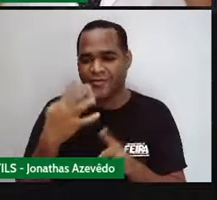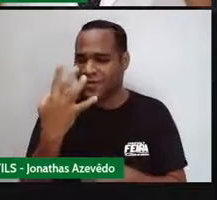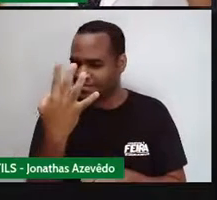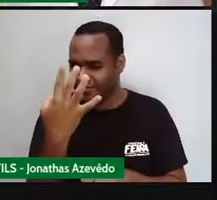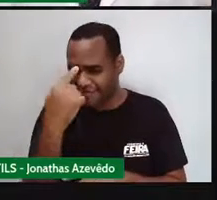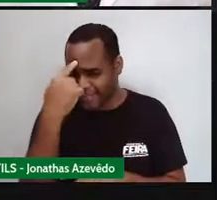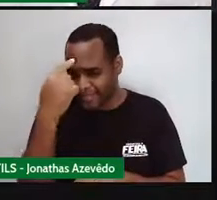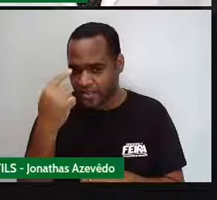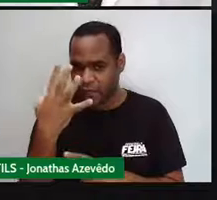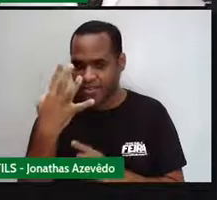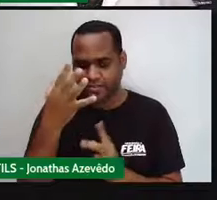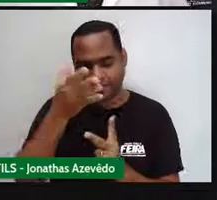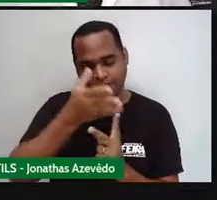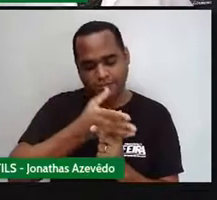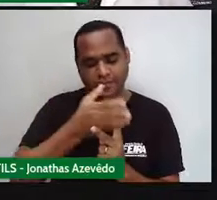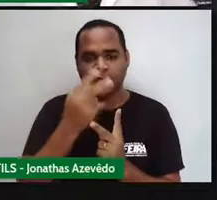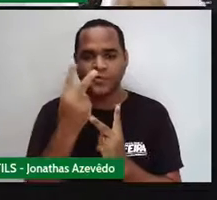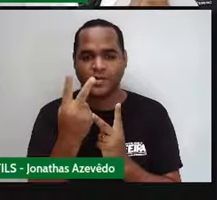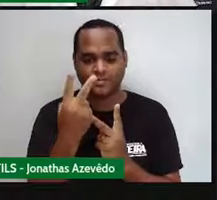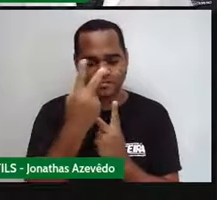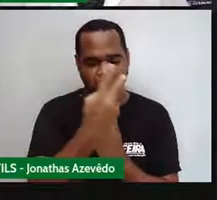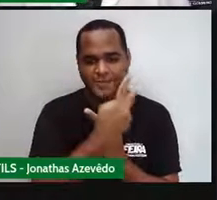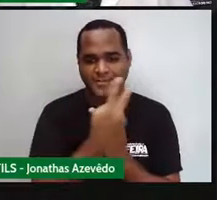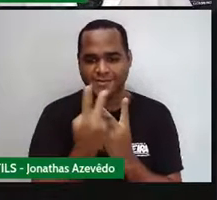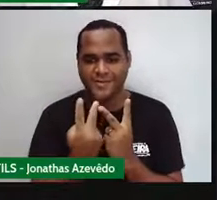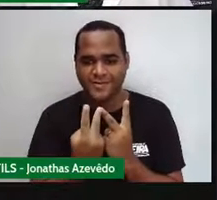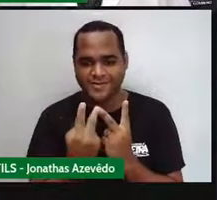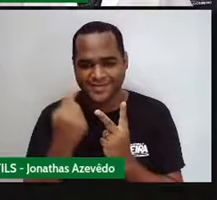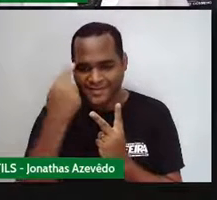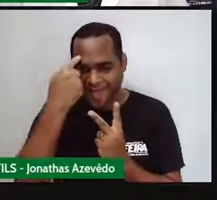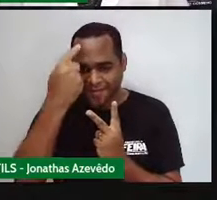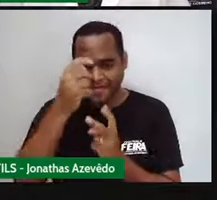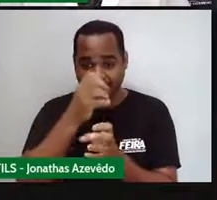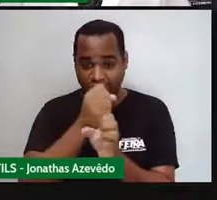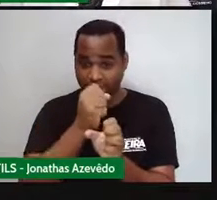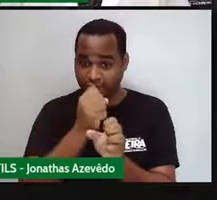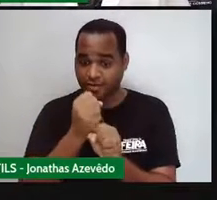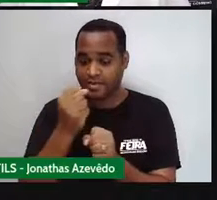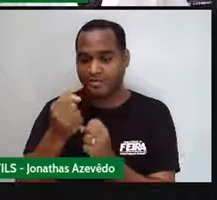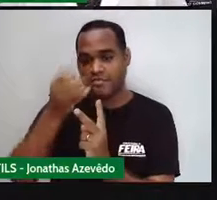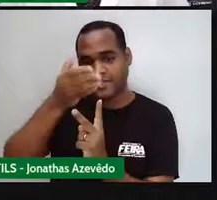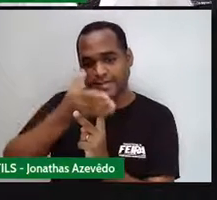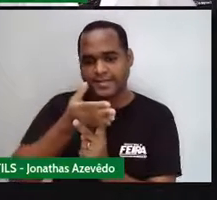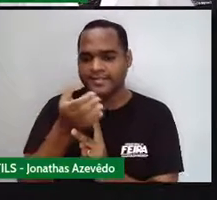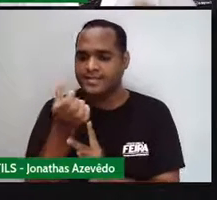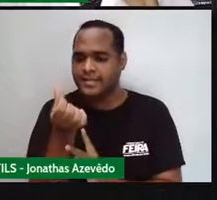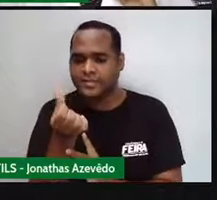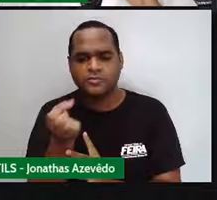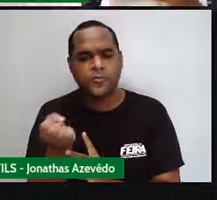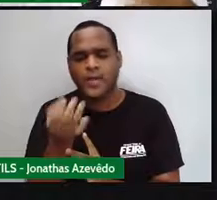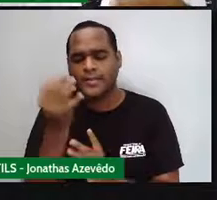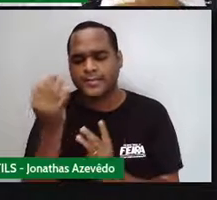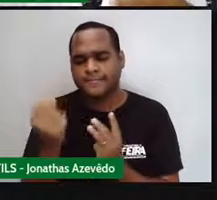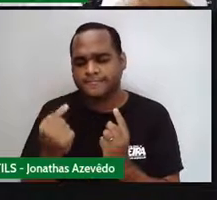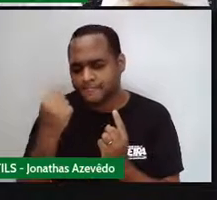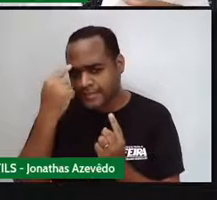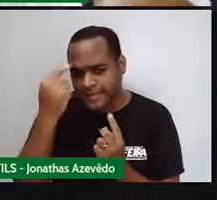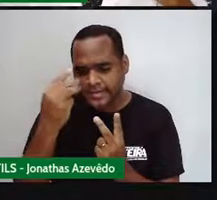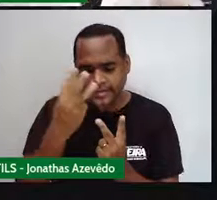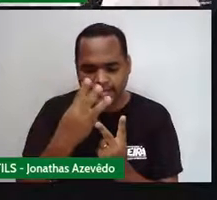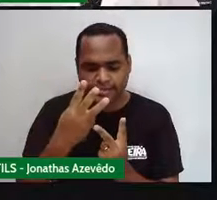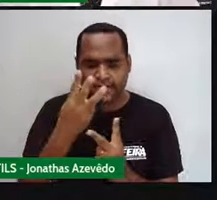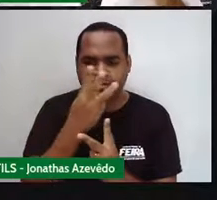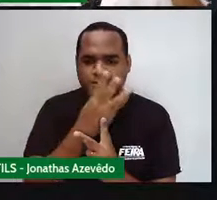você já pensou rapidinho e disse aí pra você mesmo. Dois. Metade de seis. Aí você já pensou aí